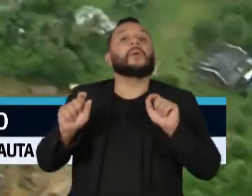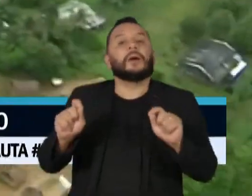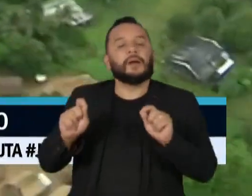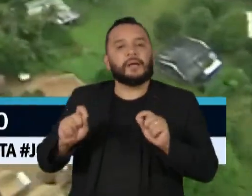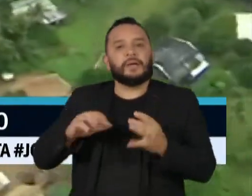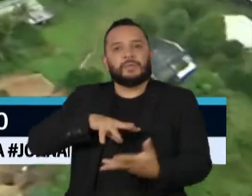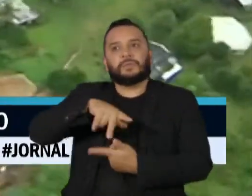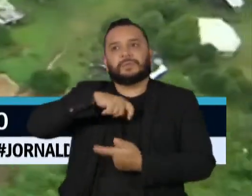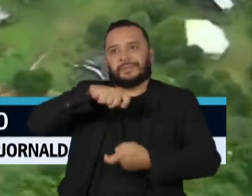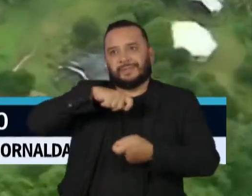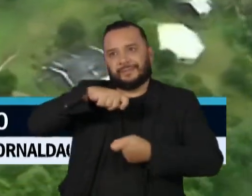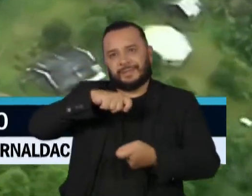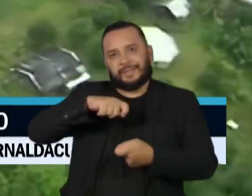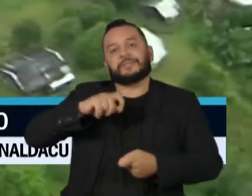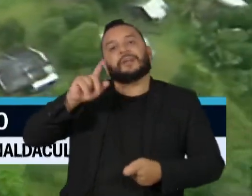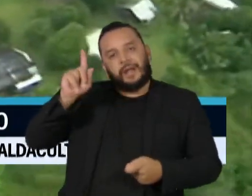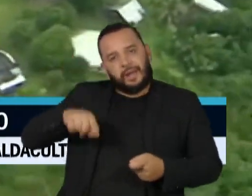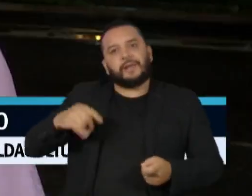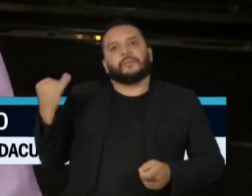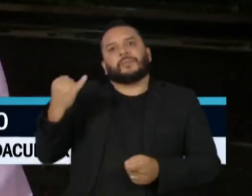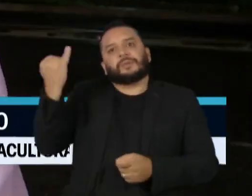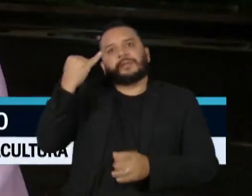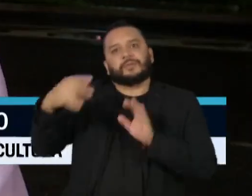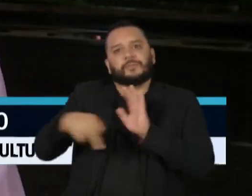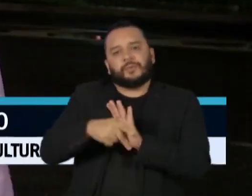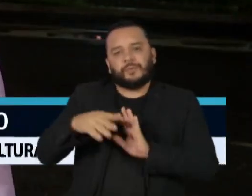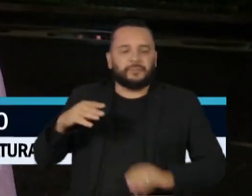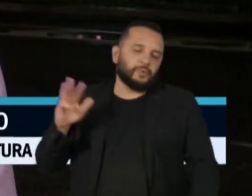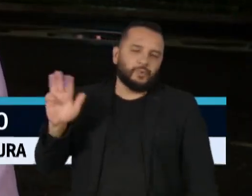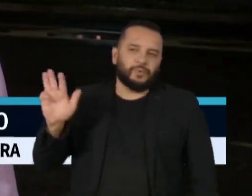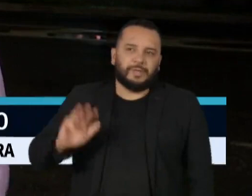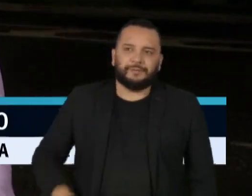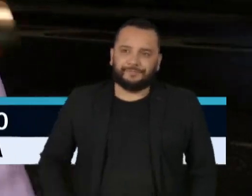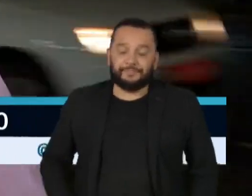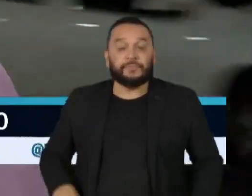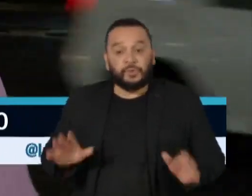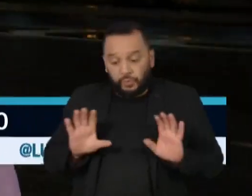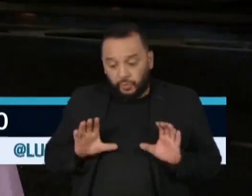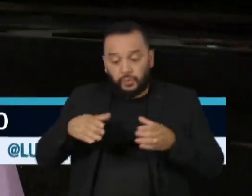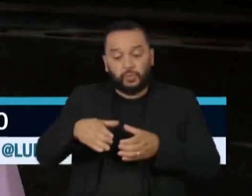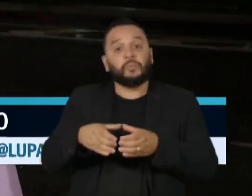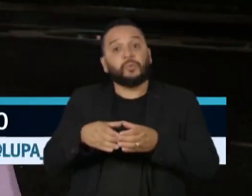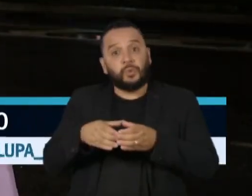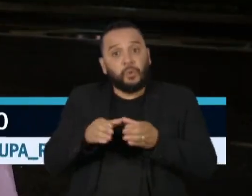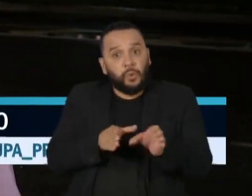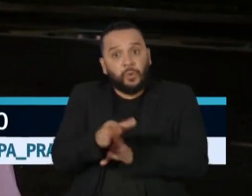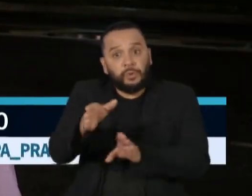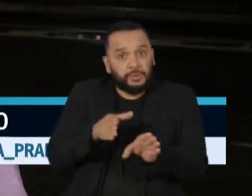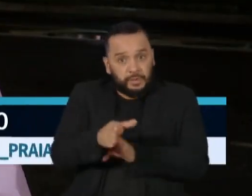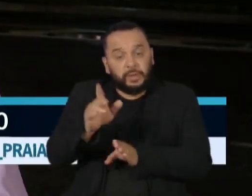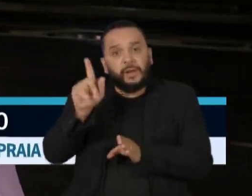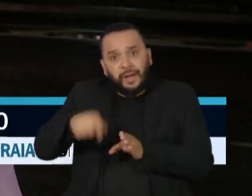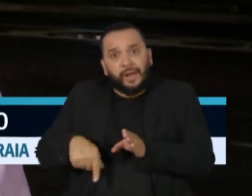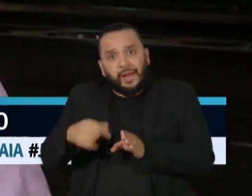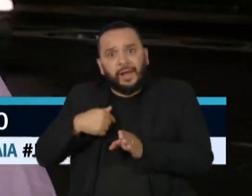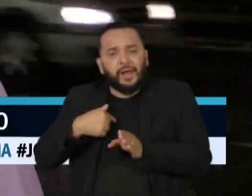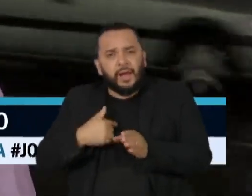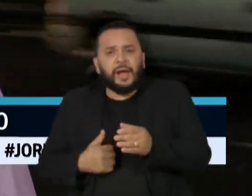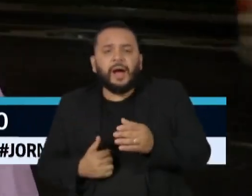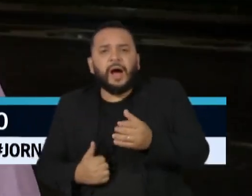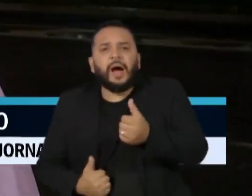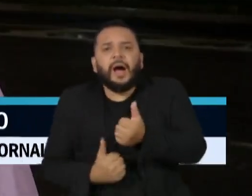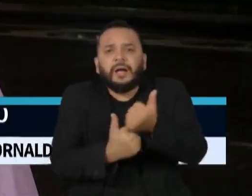voltou a ser destaque na agenda do governo. O chamado Conselhão funciona como um órgão consultivo de